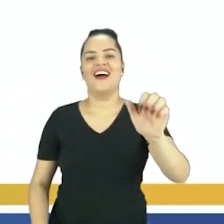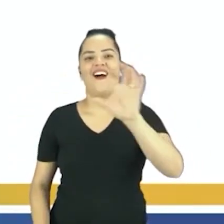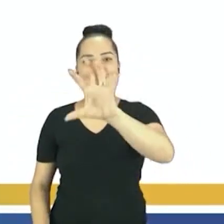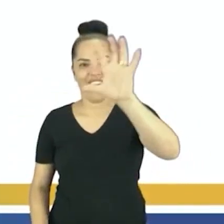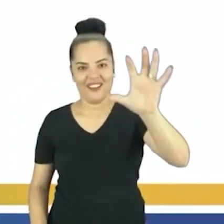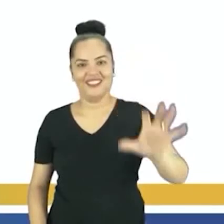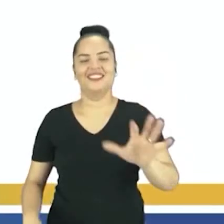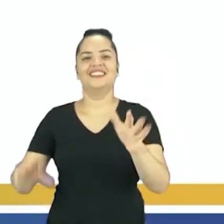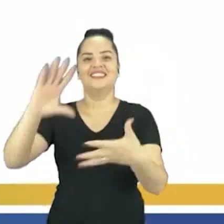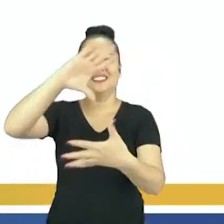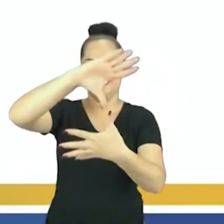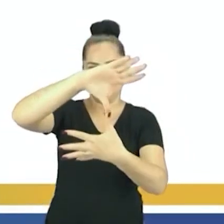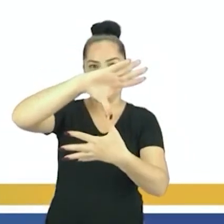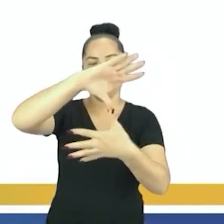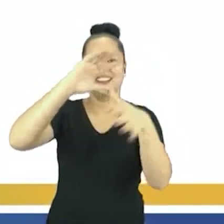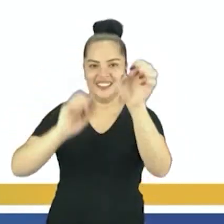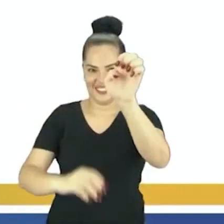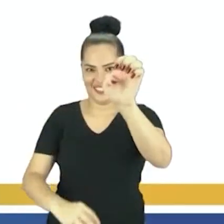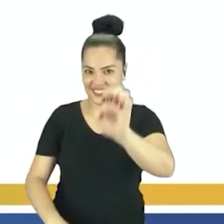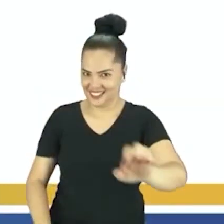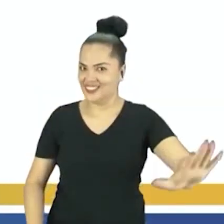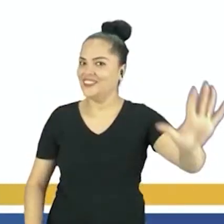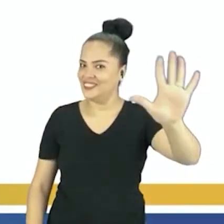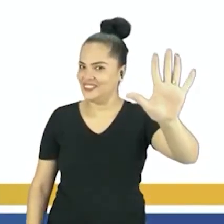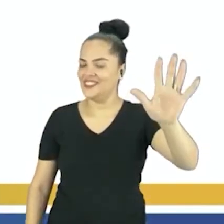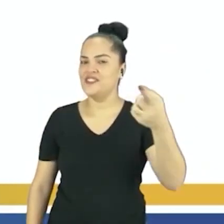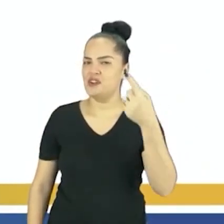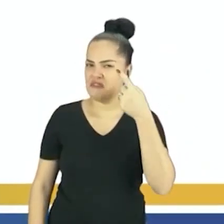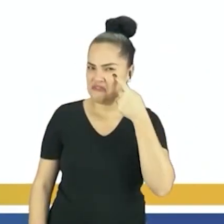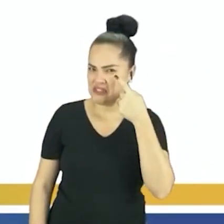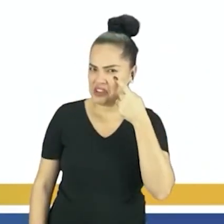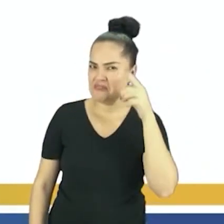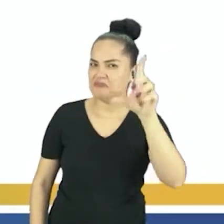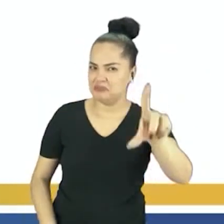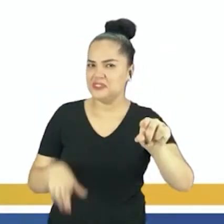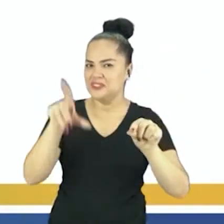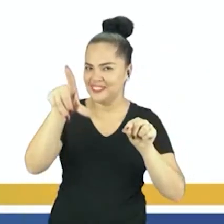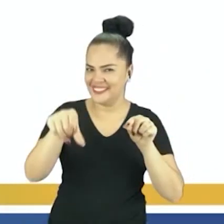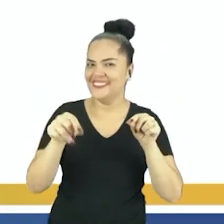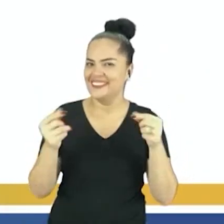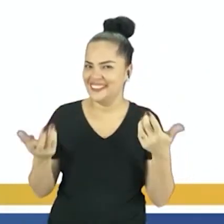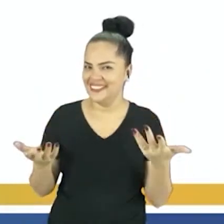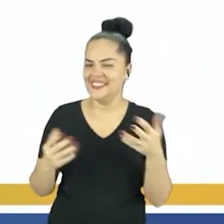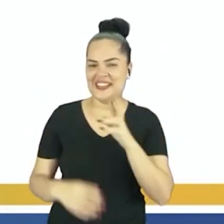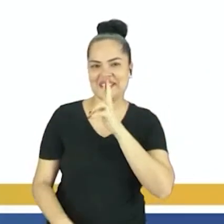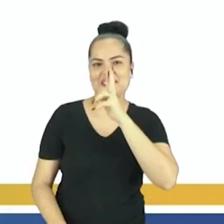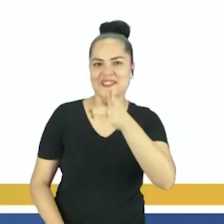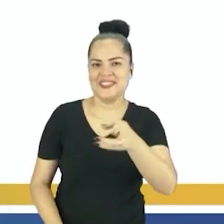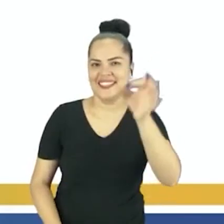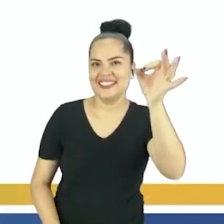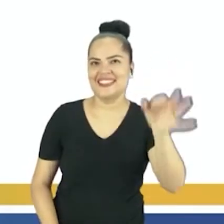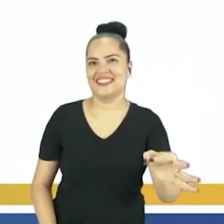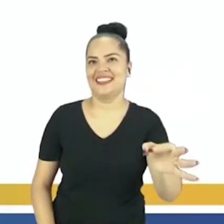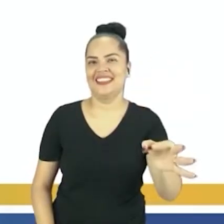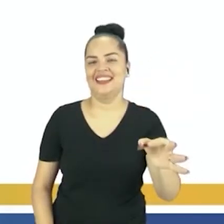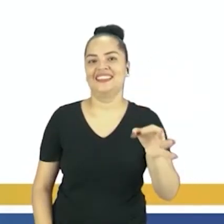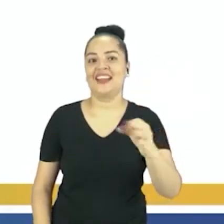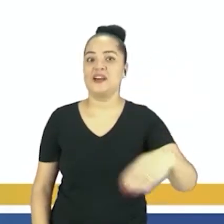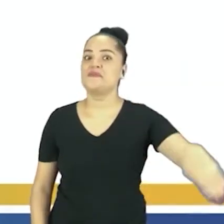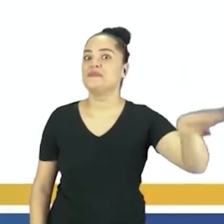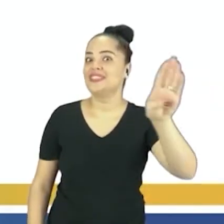europeu. E aí, já olhou? Fez a sua escolha? Então a resposta correta é...